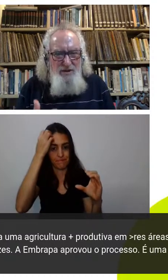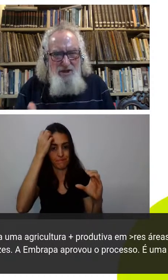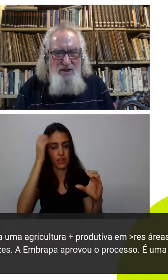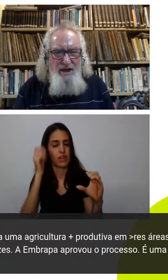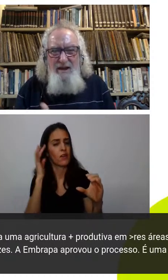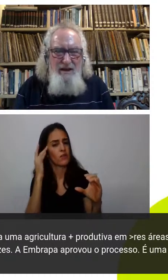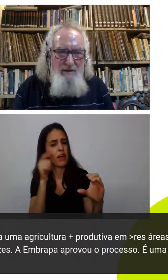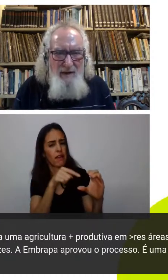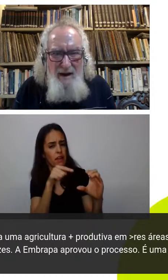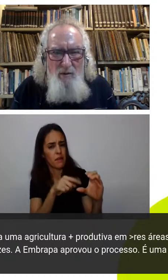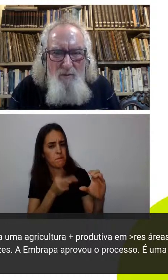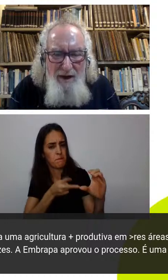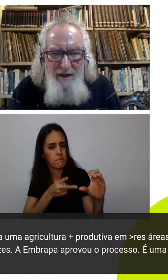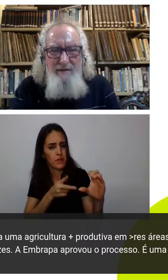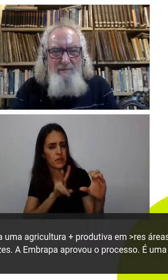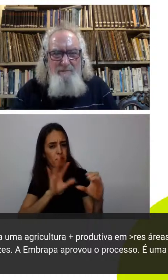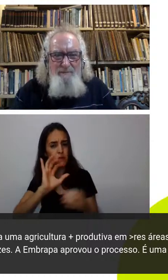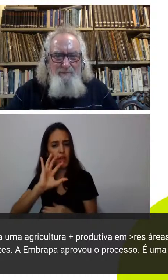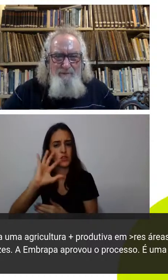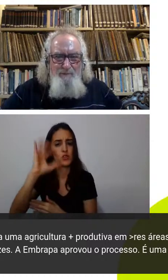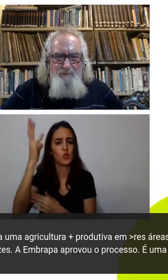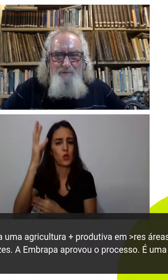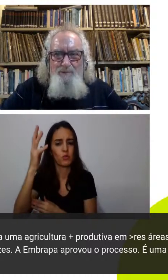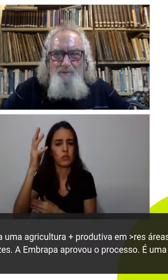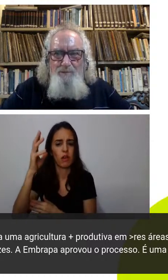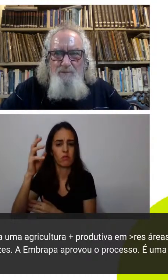para a gente reequilibrar o planeta